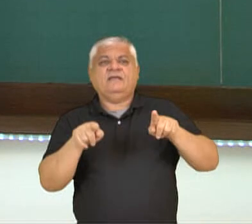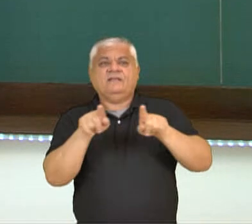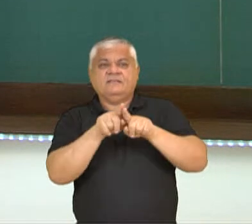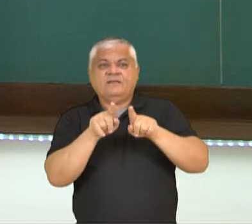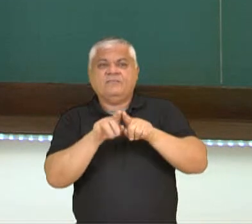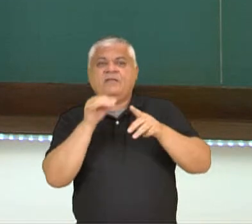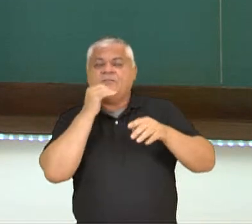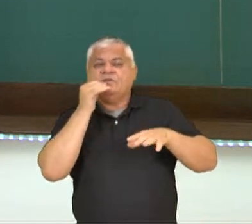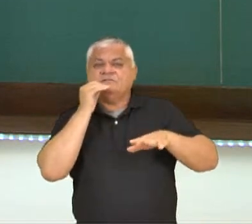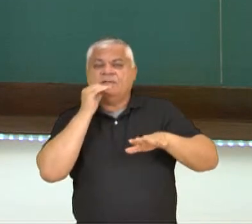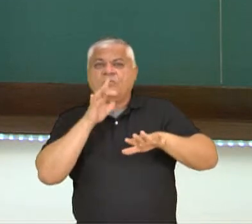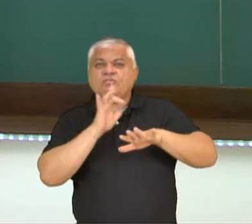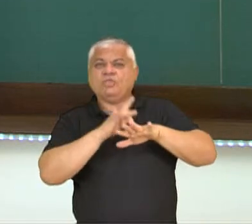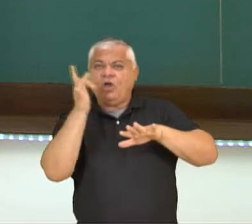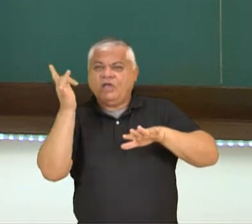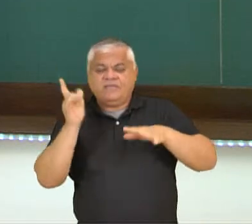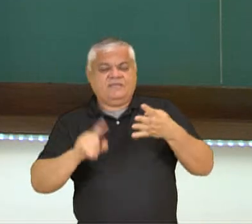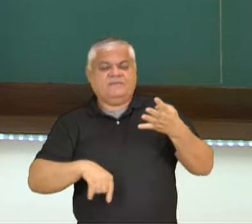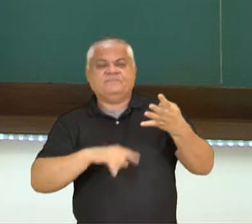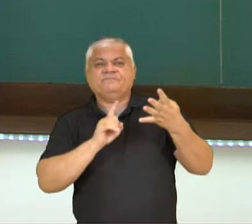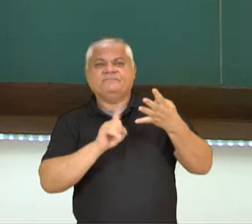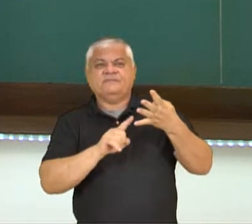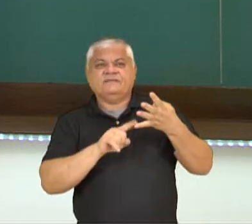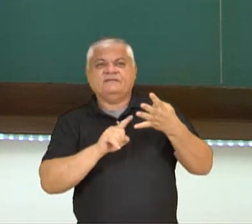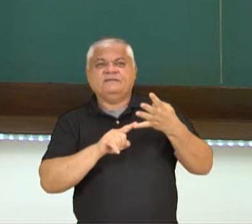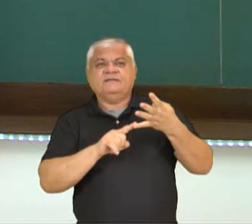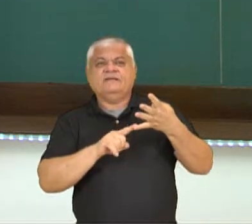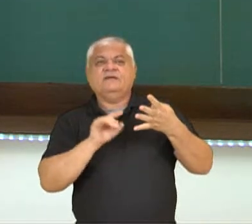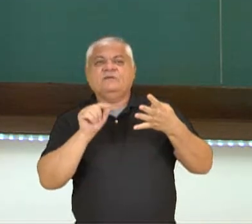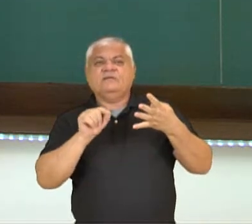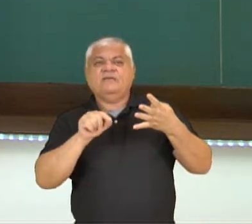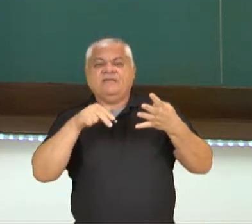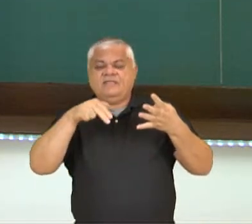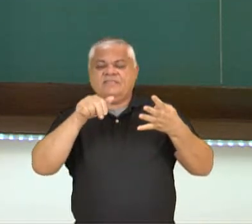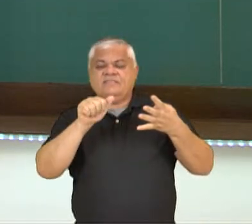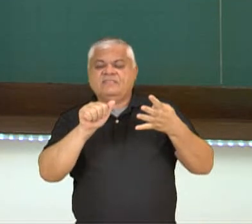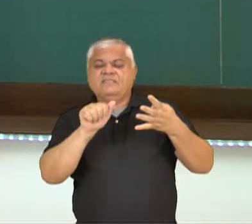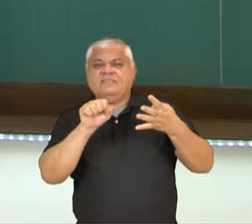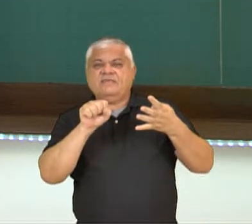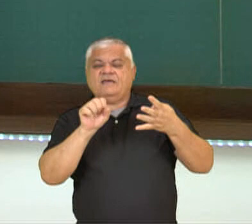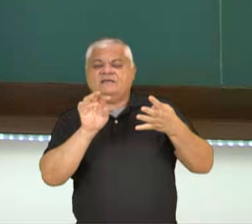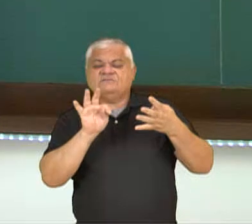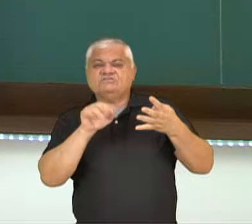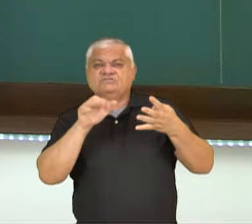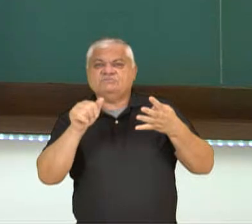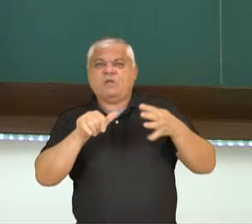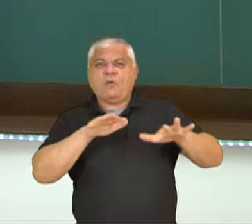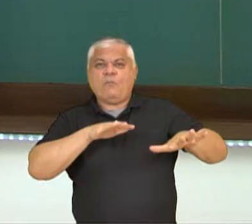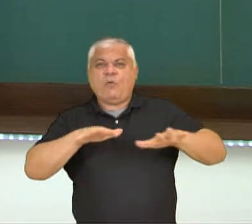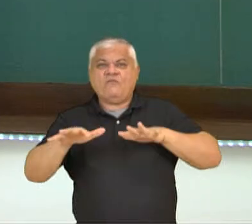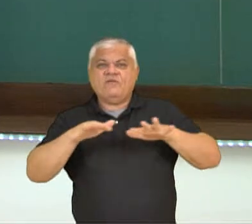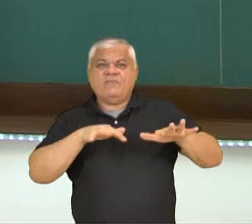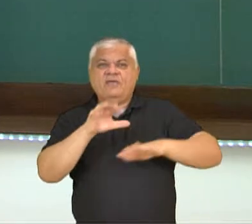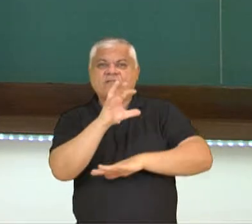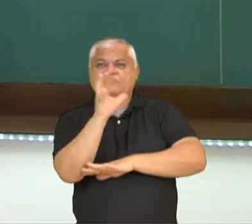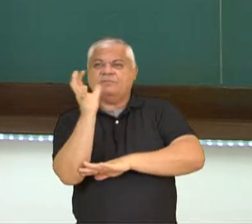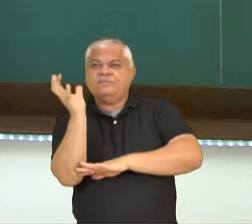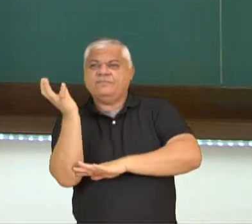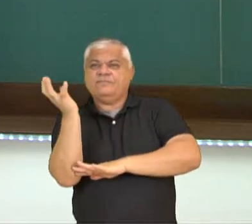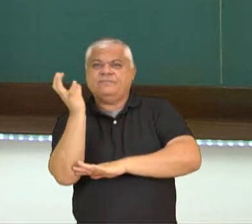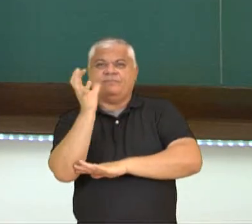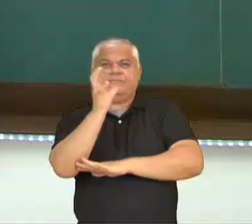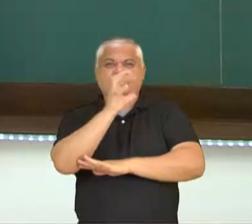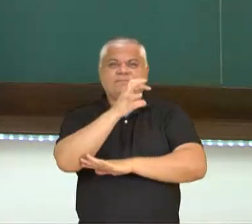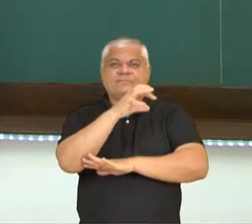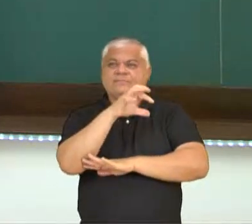é a resposta ao toque. E o nastismo, que são movimentos que a planta faz, não são orientados em